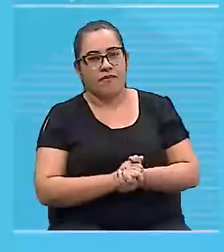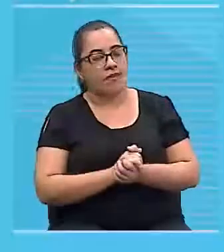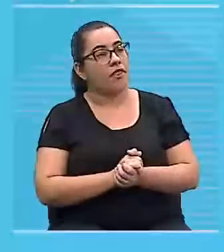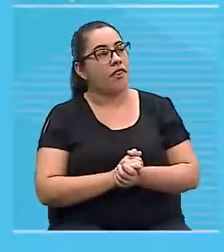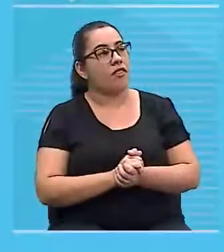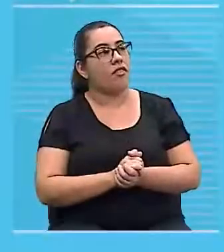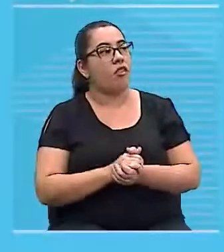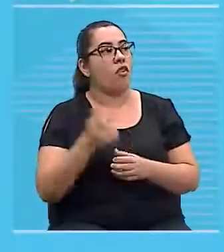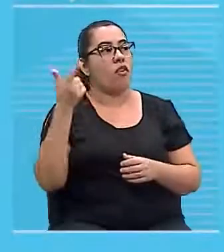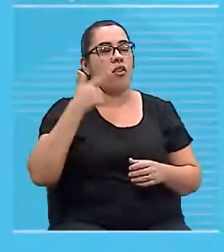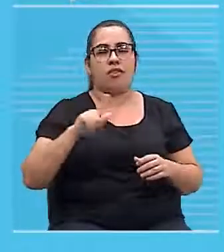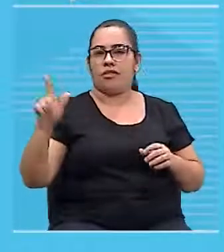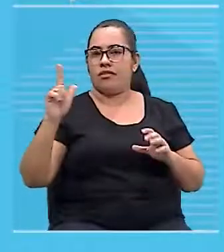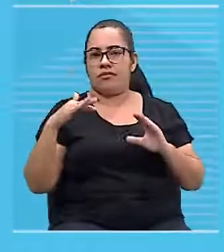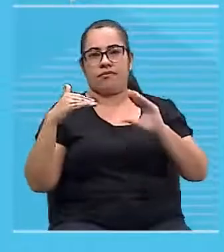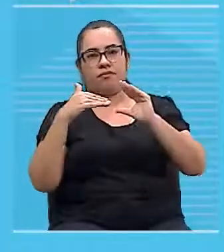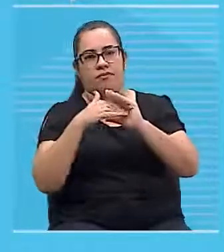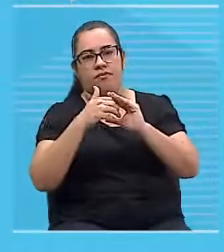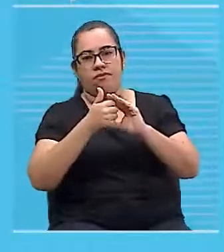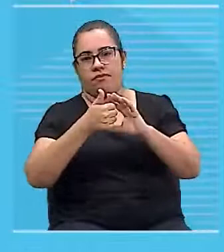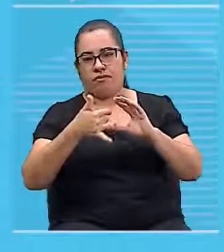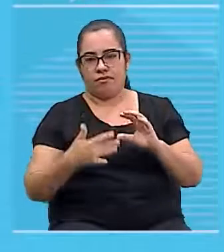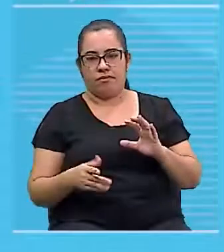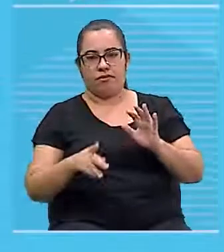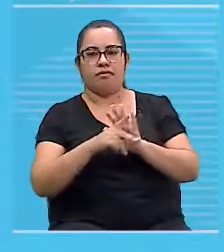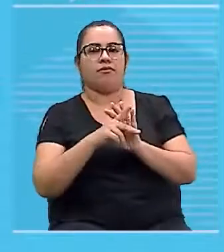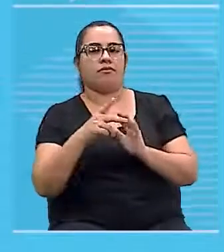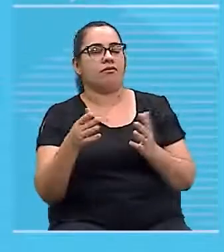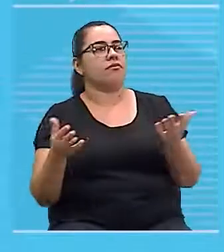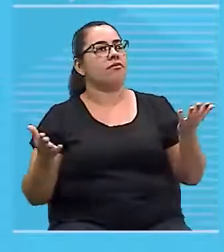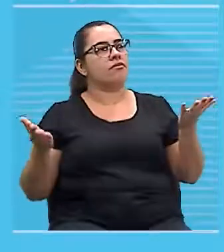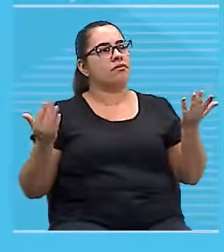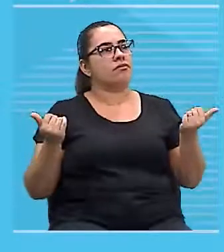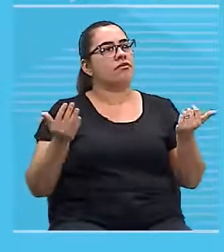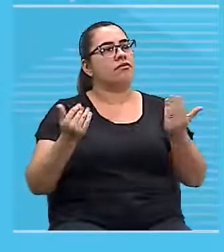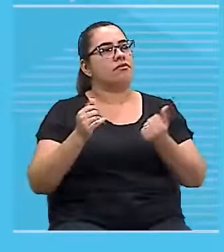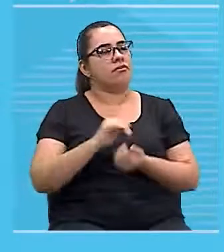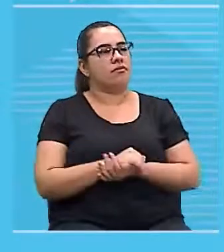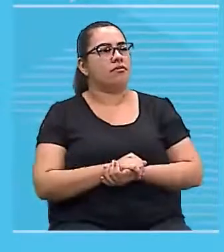característica. Vamos lá. A última característica agora